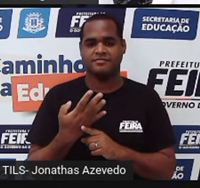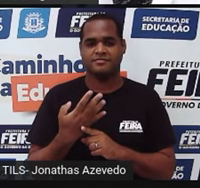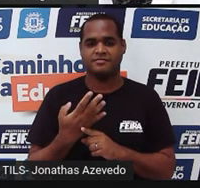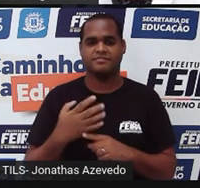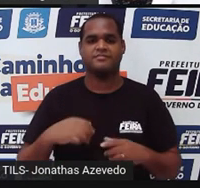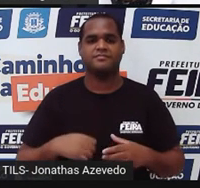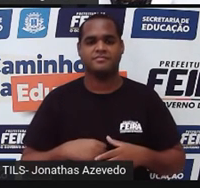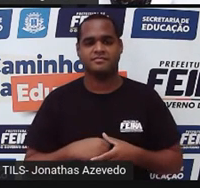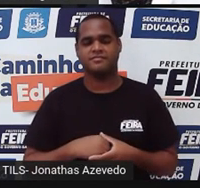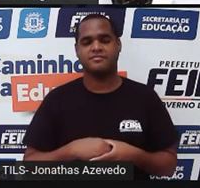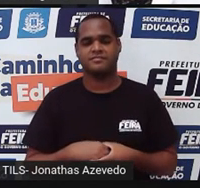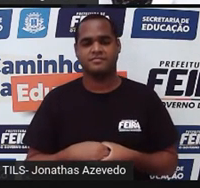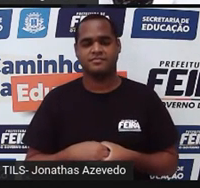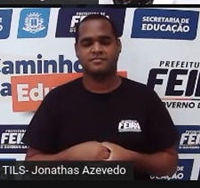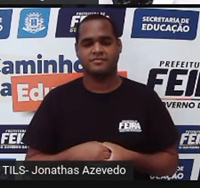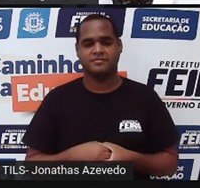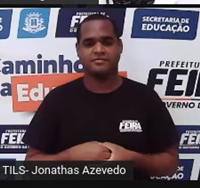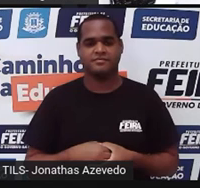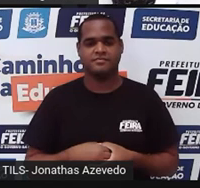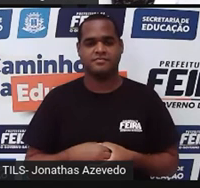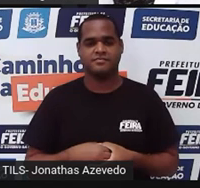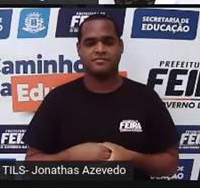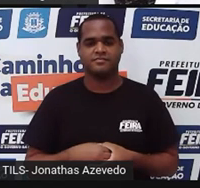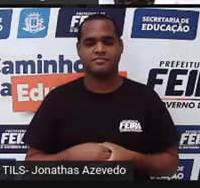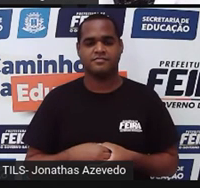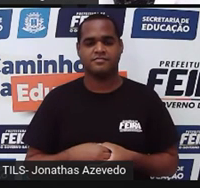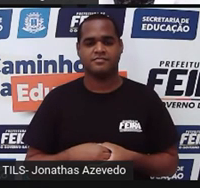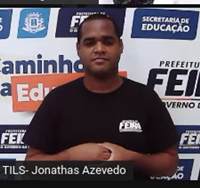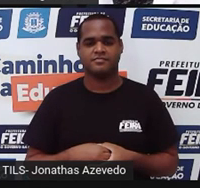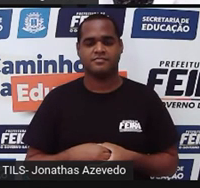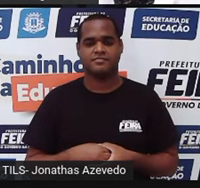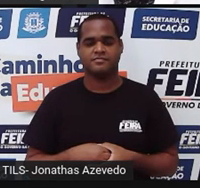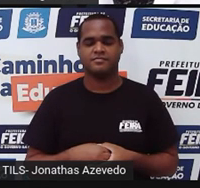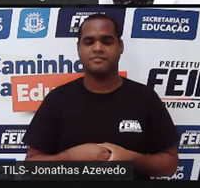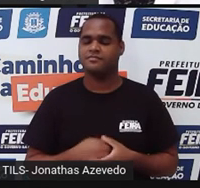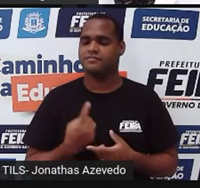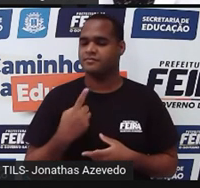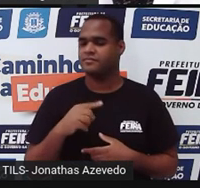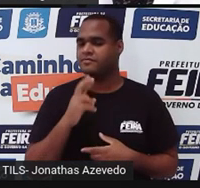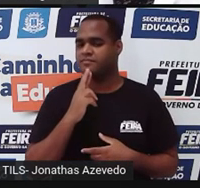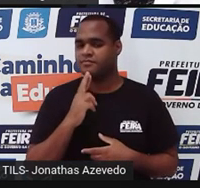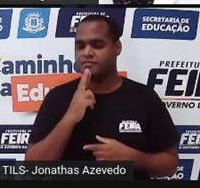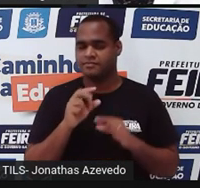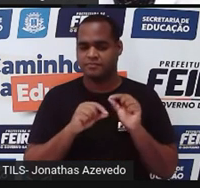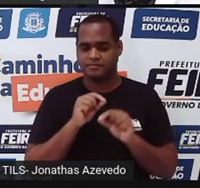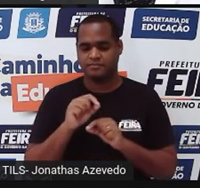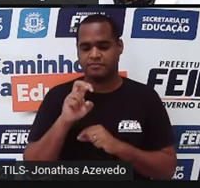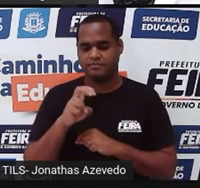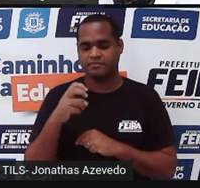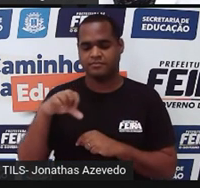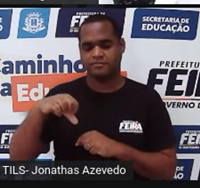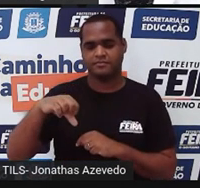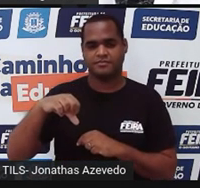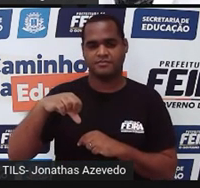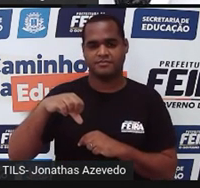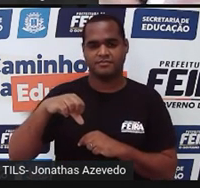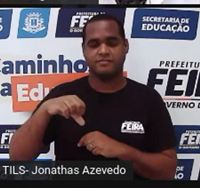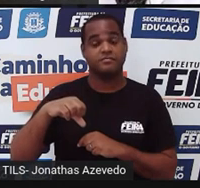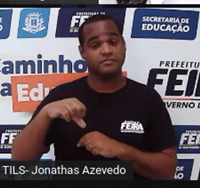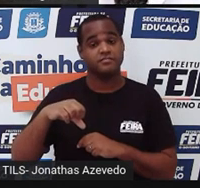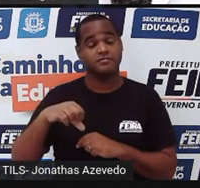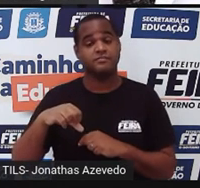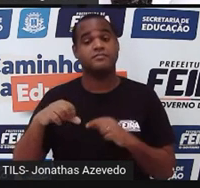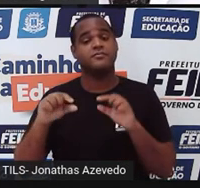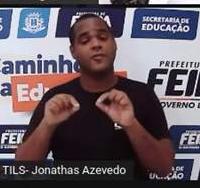fazendo essa continha direitinho tá bom? A gente vai ver que vai dar 59 então a área real